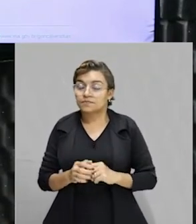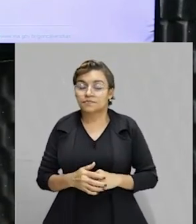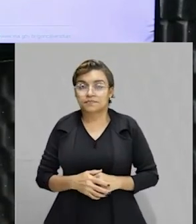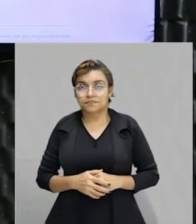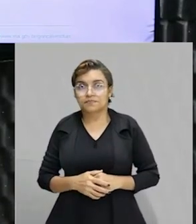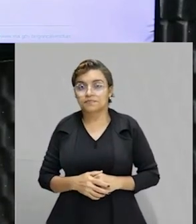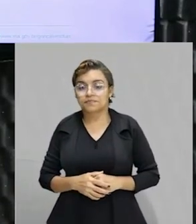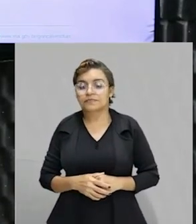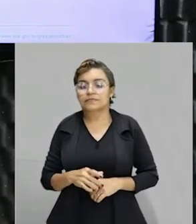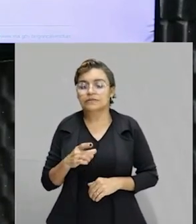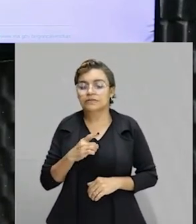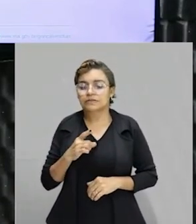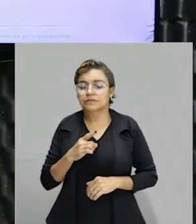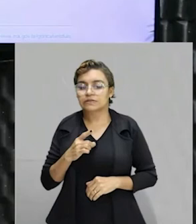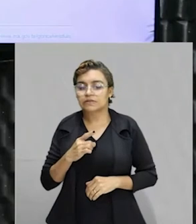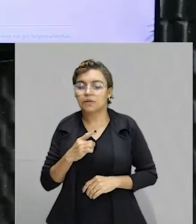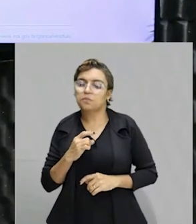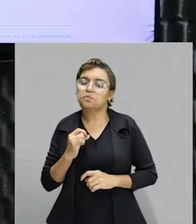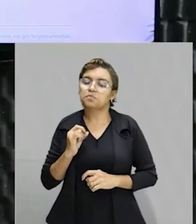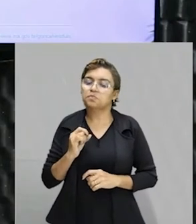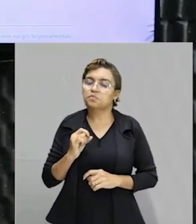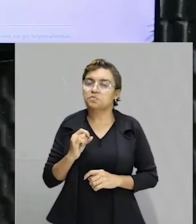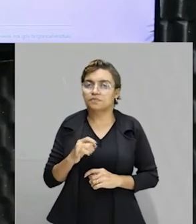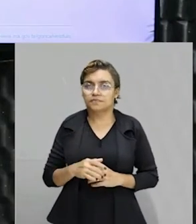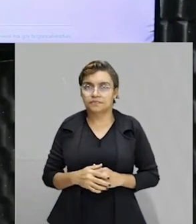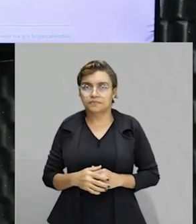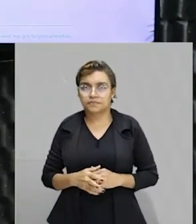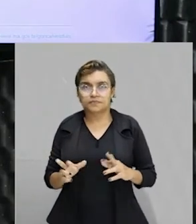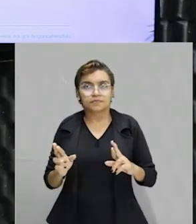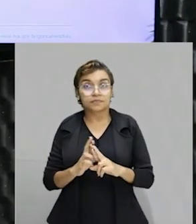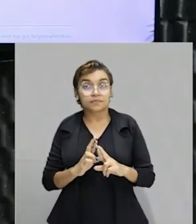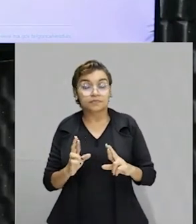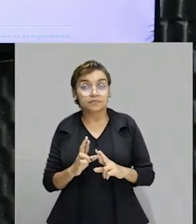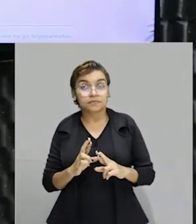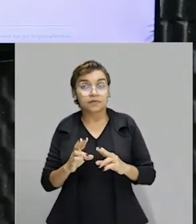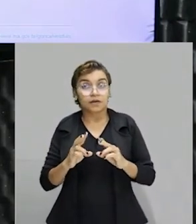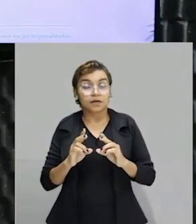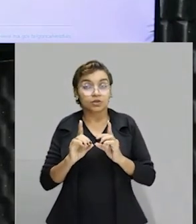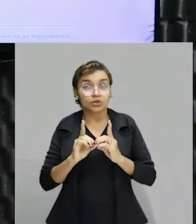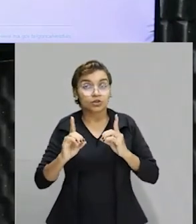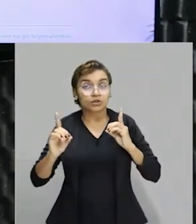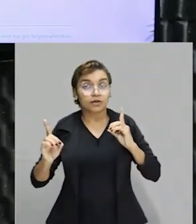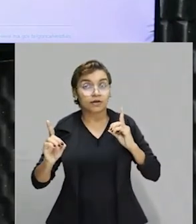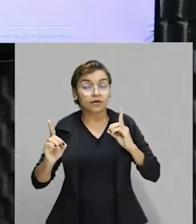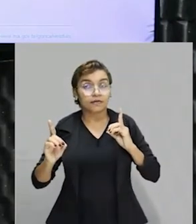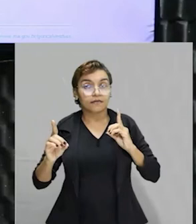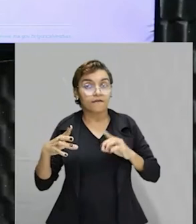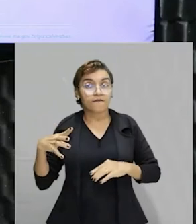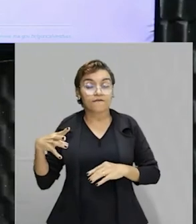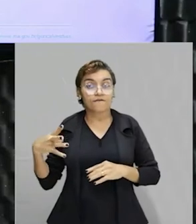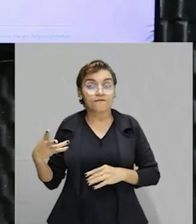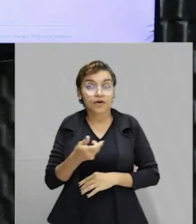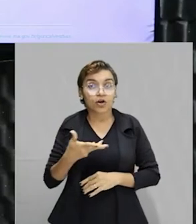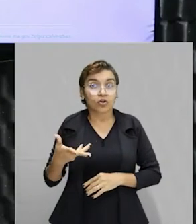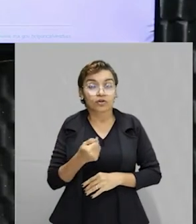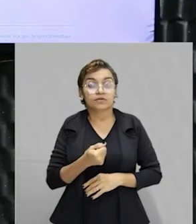Que nós temos relacionados aqui distância, velocidade, ele tá pedindo quem? Ele